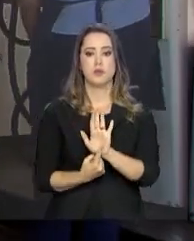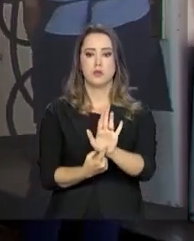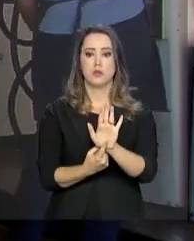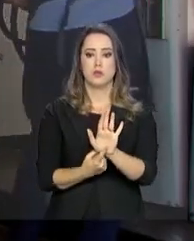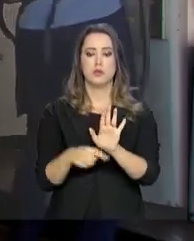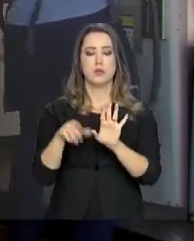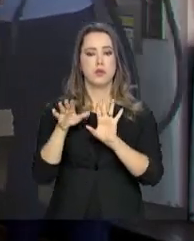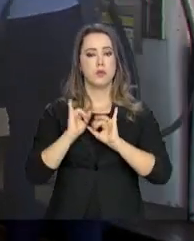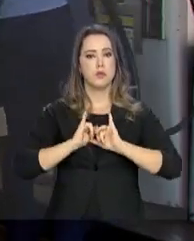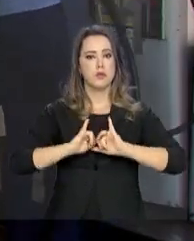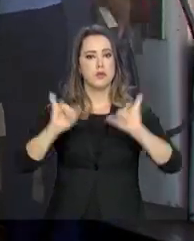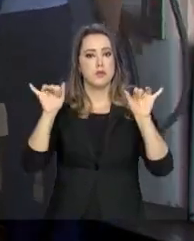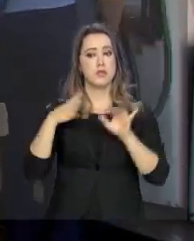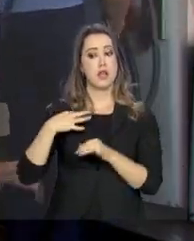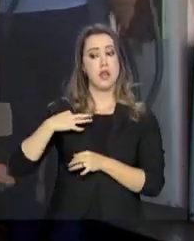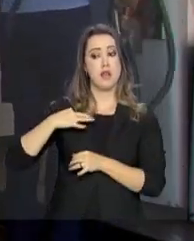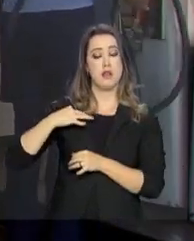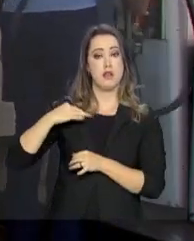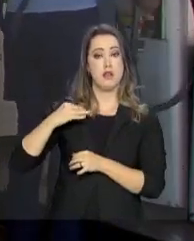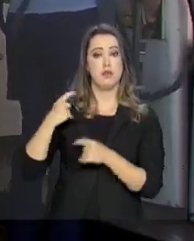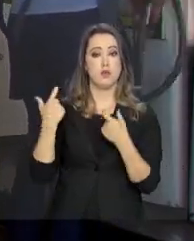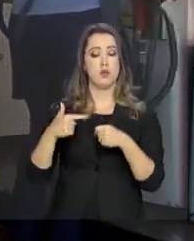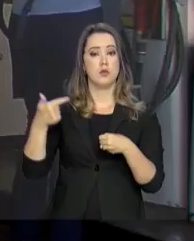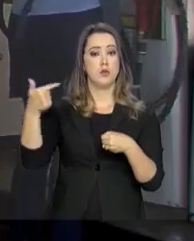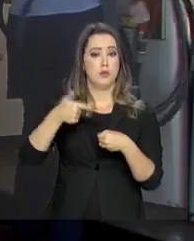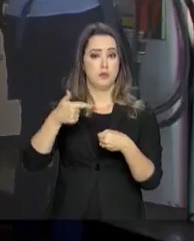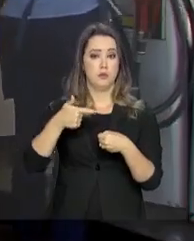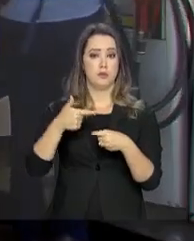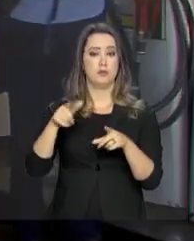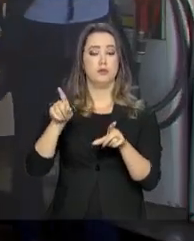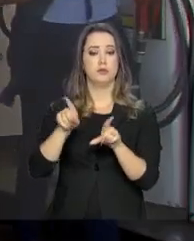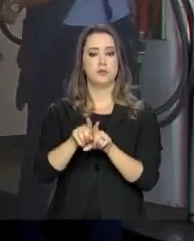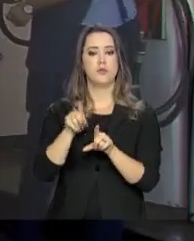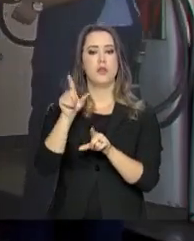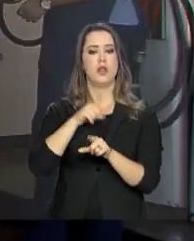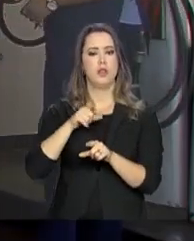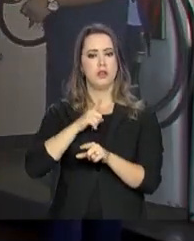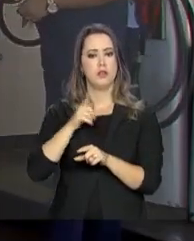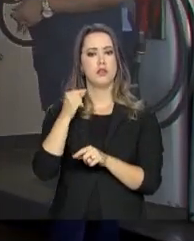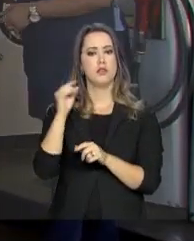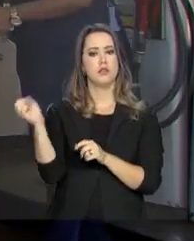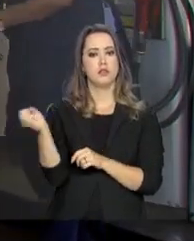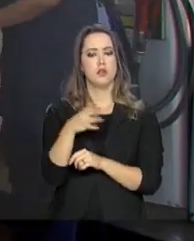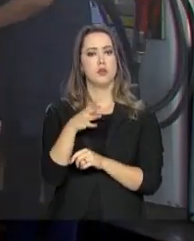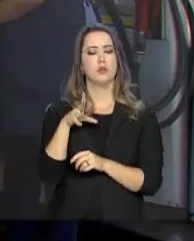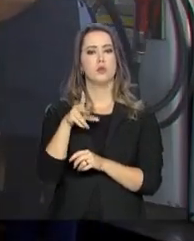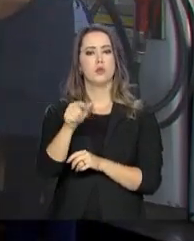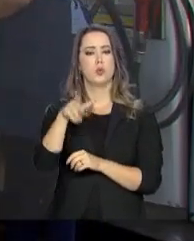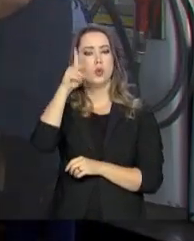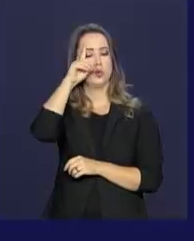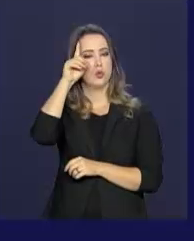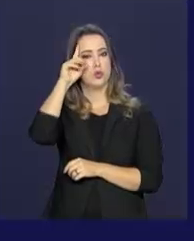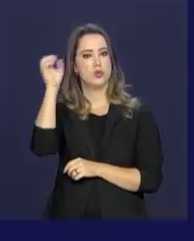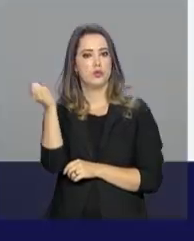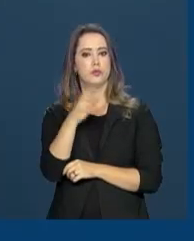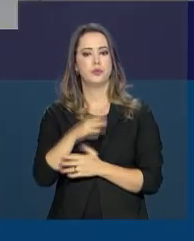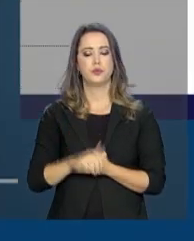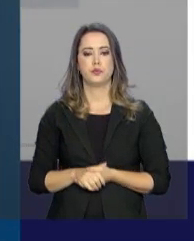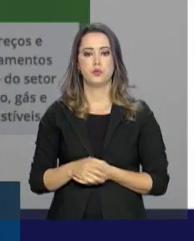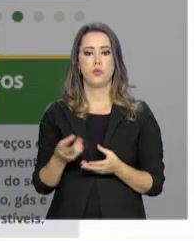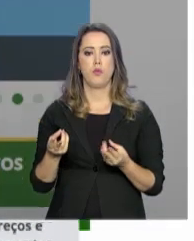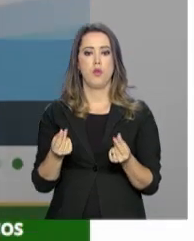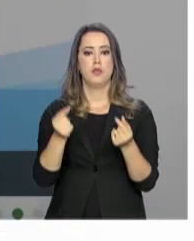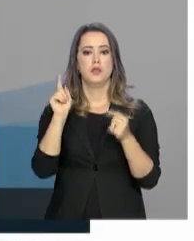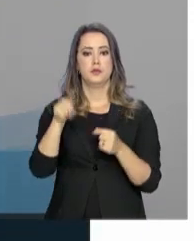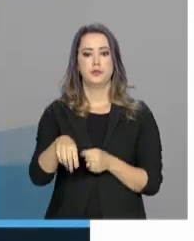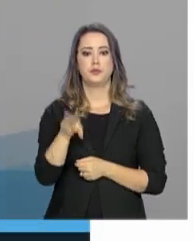informados espontaneamente pelos postos de combustível e que tem uma atualização diária. O Infopreço está